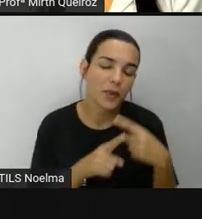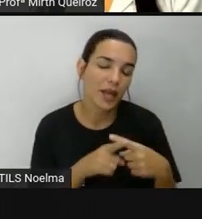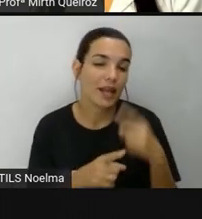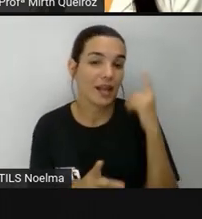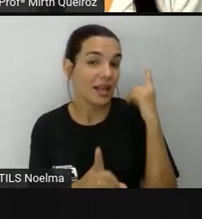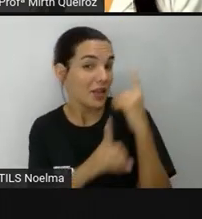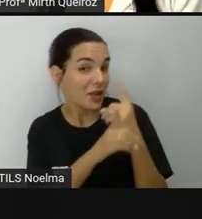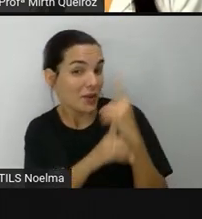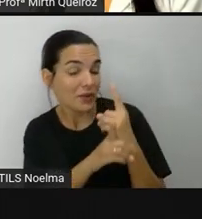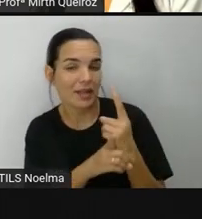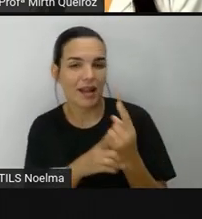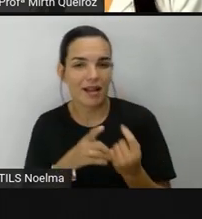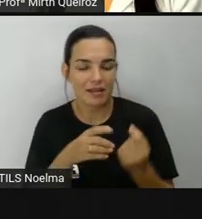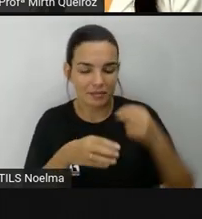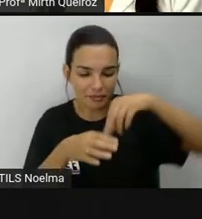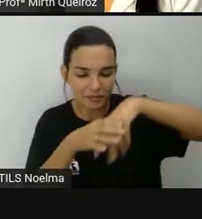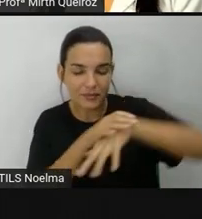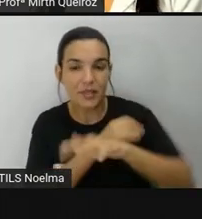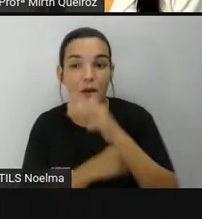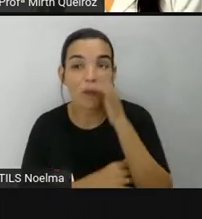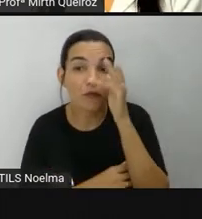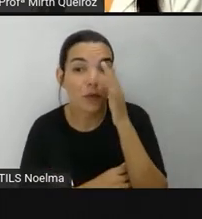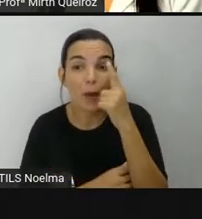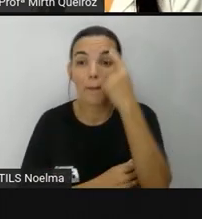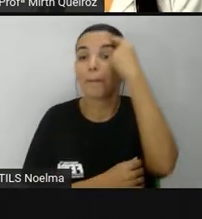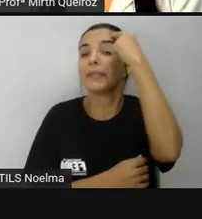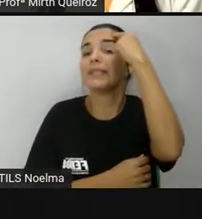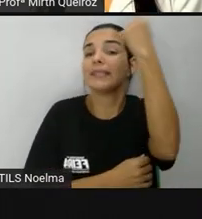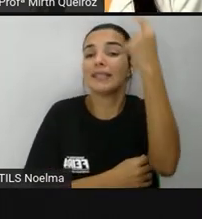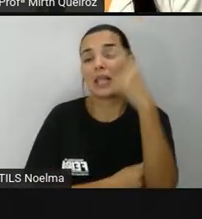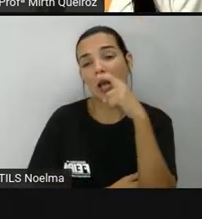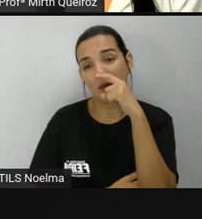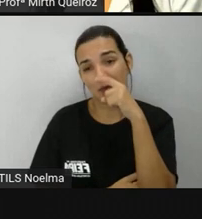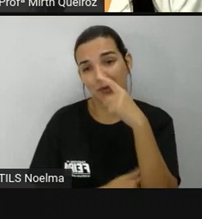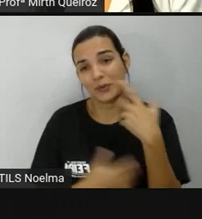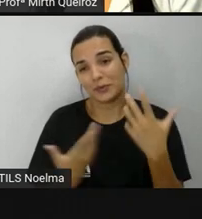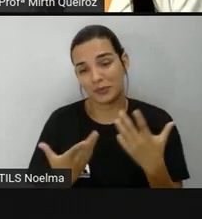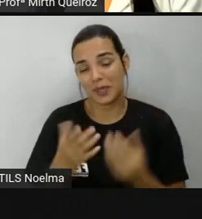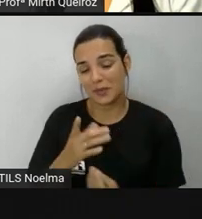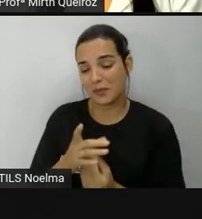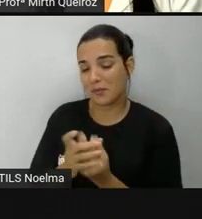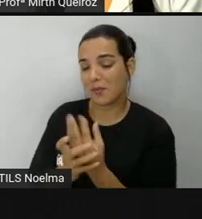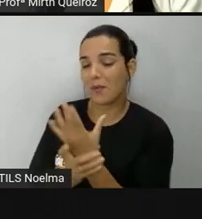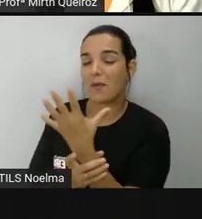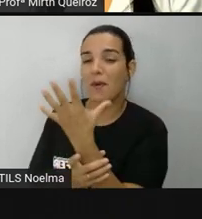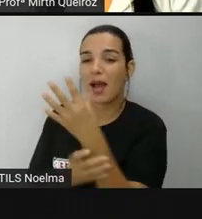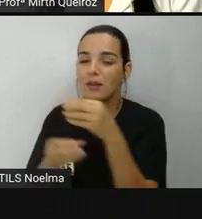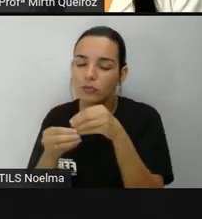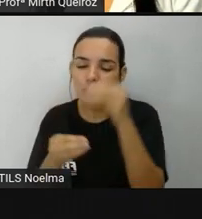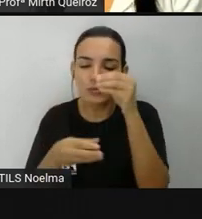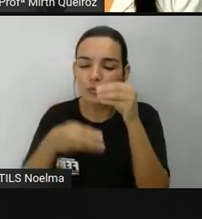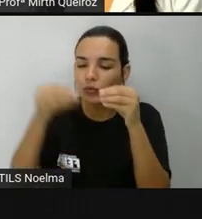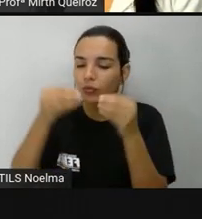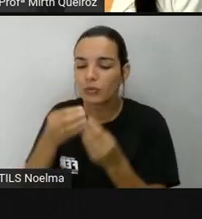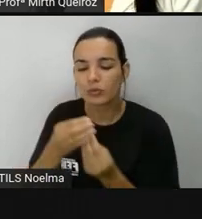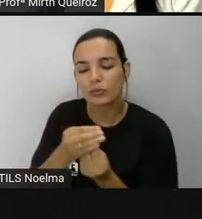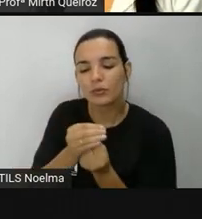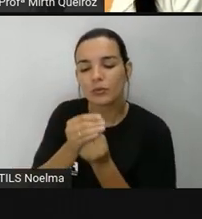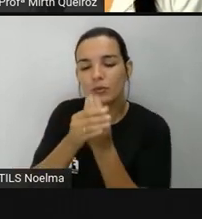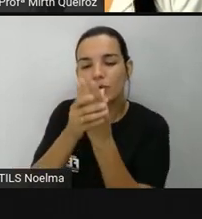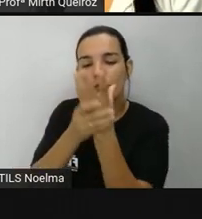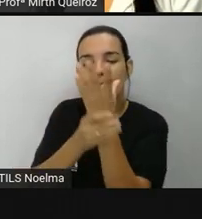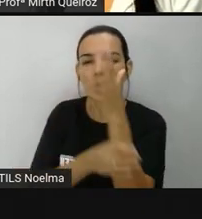da rosa dos ventos para poder plantar em seu quintal. E assim que crescerem e que se